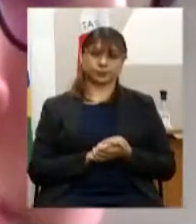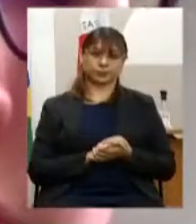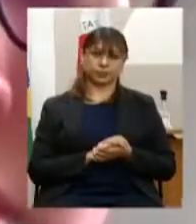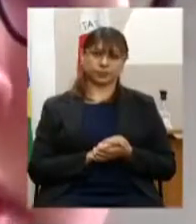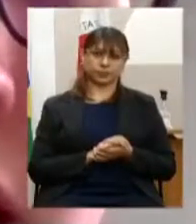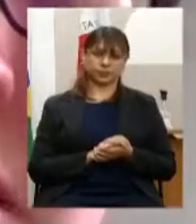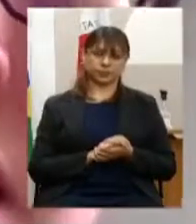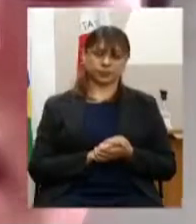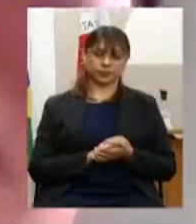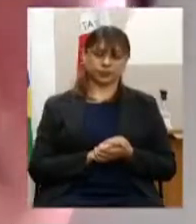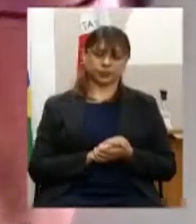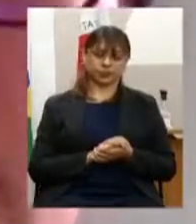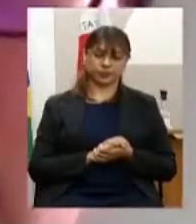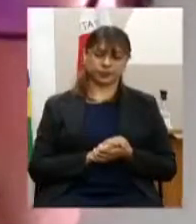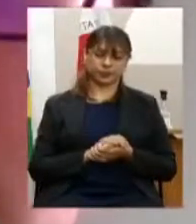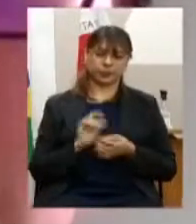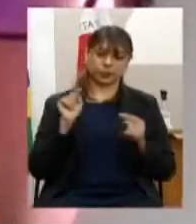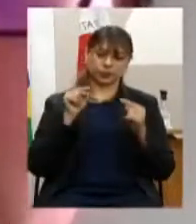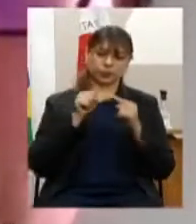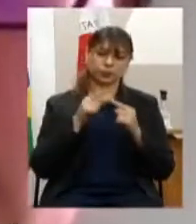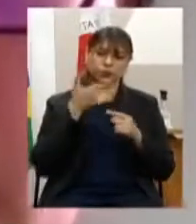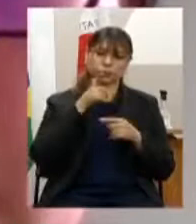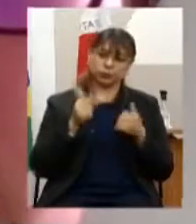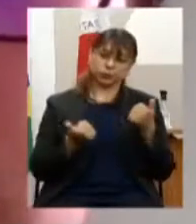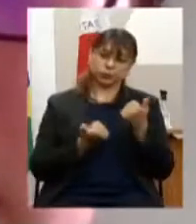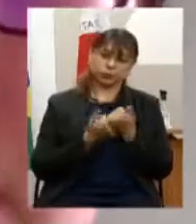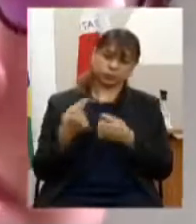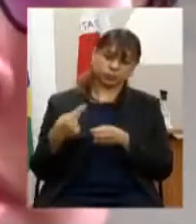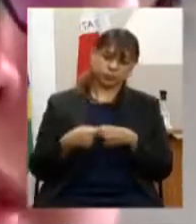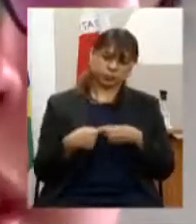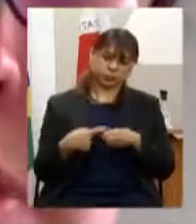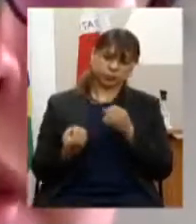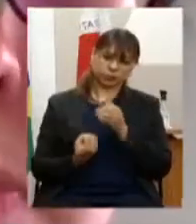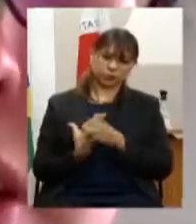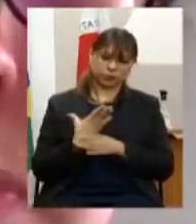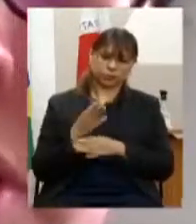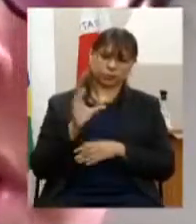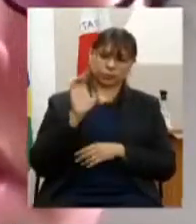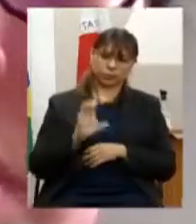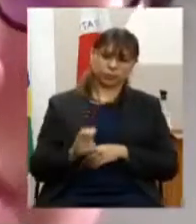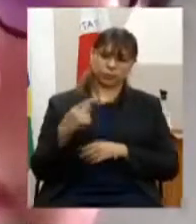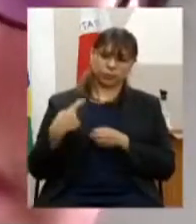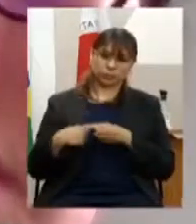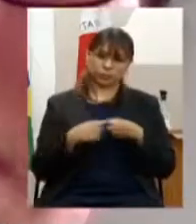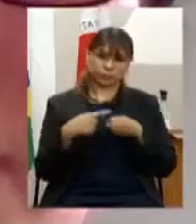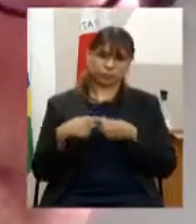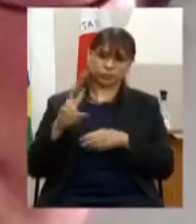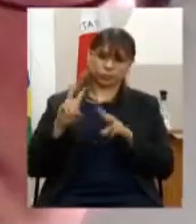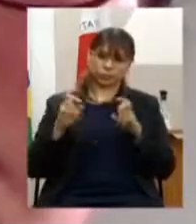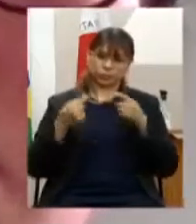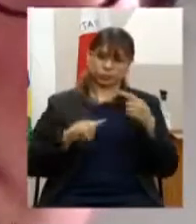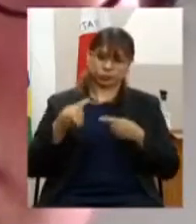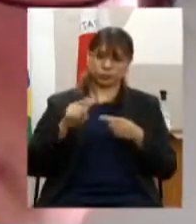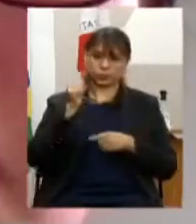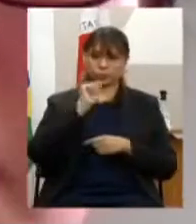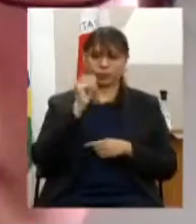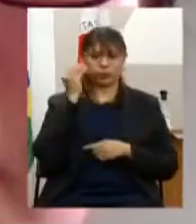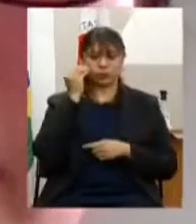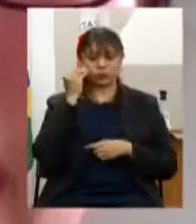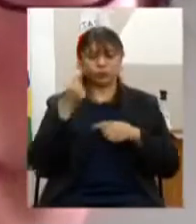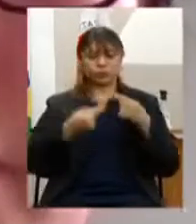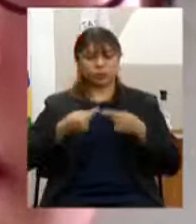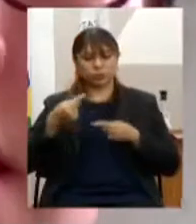Desenvolvimento Social com a finalidade de apoiar os municípios na criação de conselhos municipais de políticas sobre drogas com a função de discutir propor